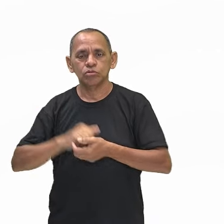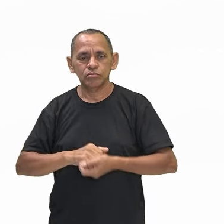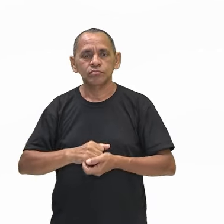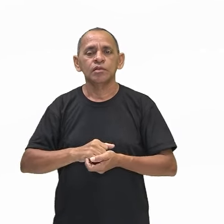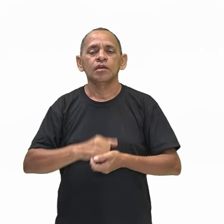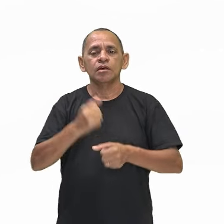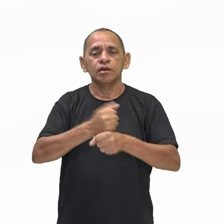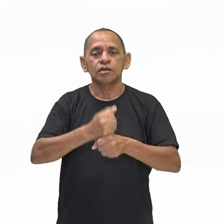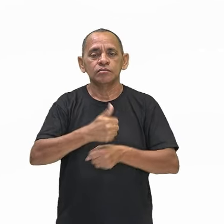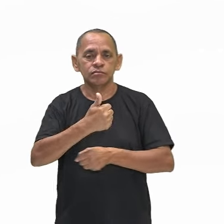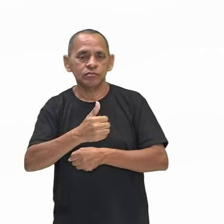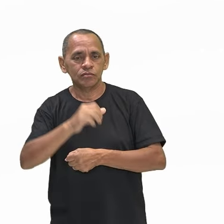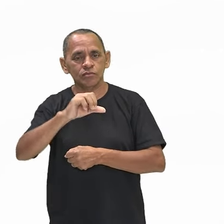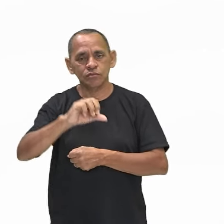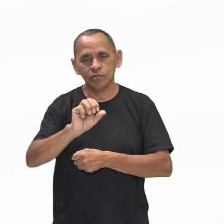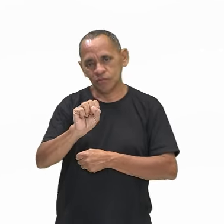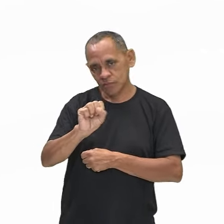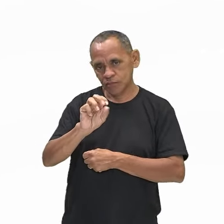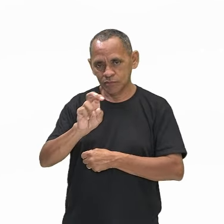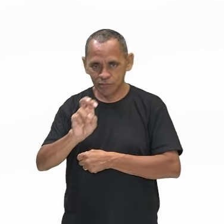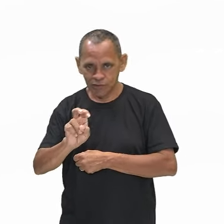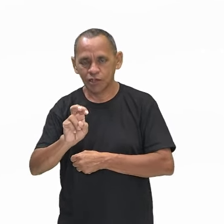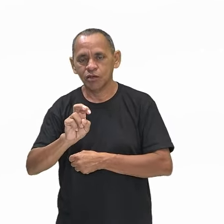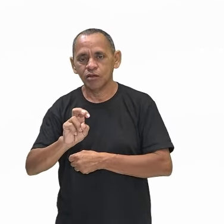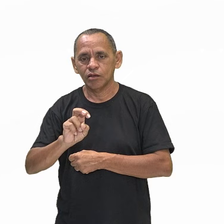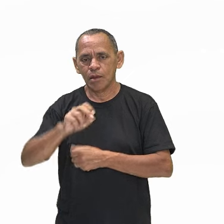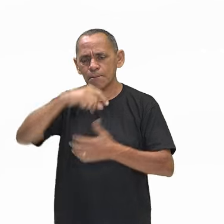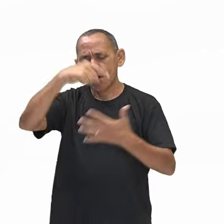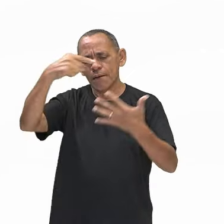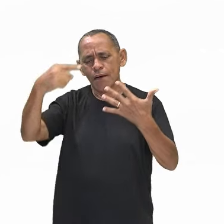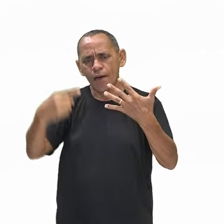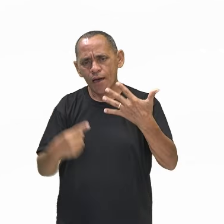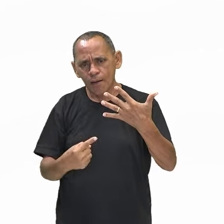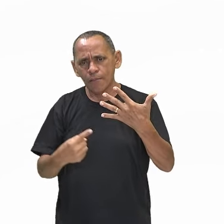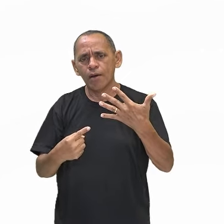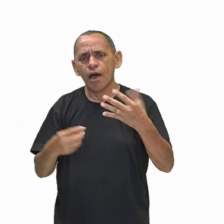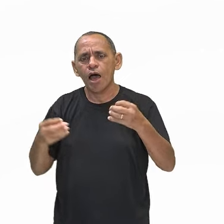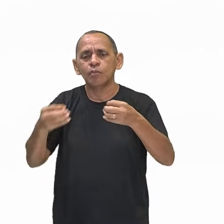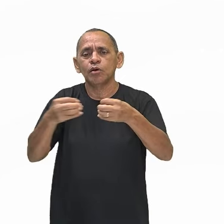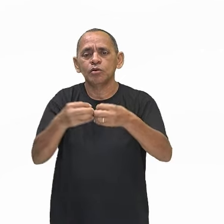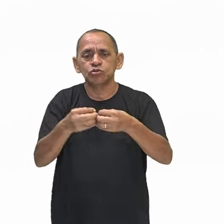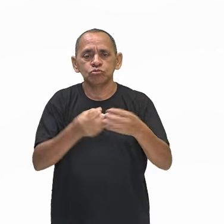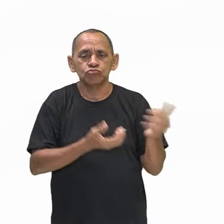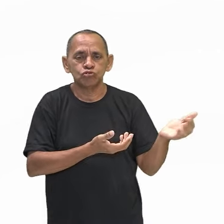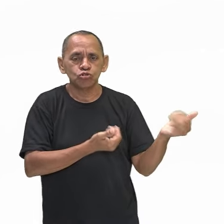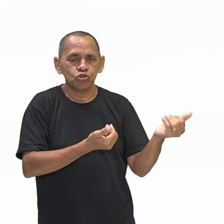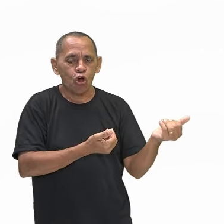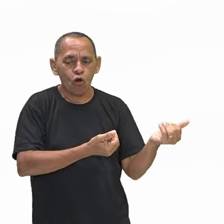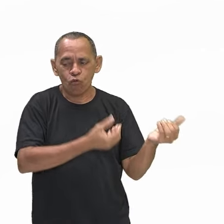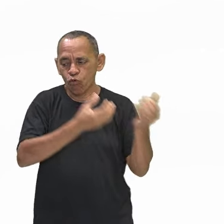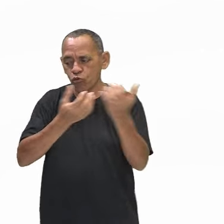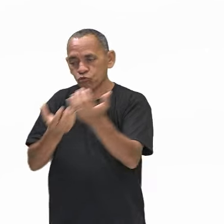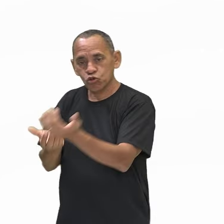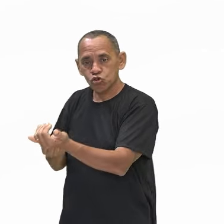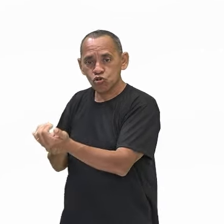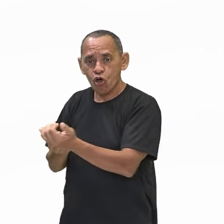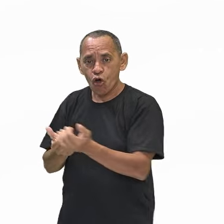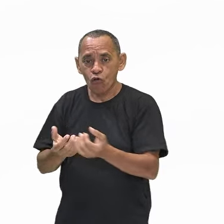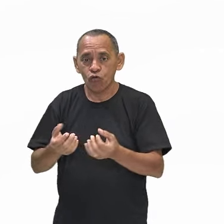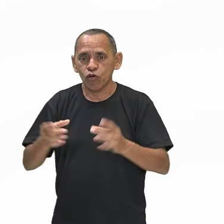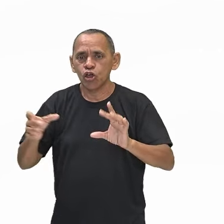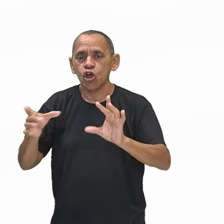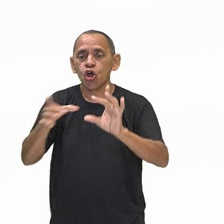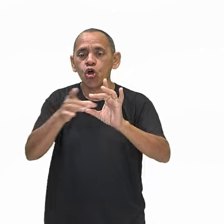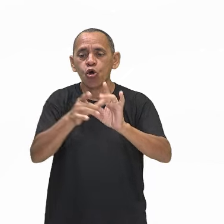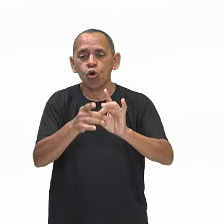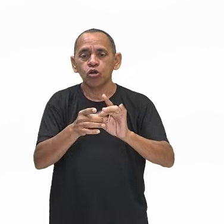quais elementos culturais aproximam os jovens de hoje com os da geração Coca-Cola? Isso